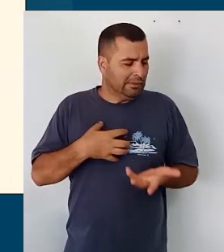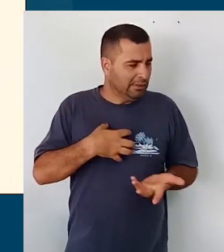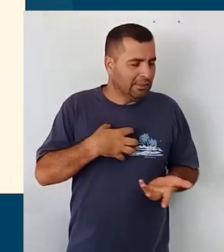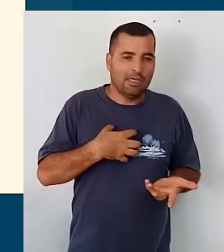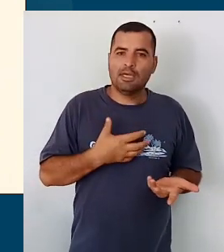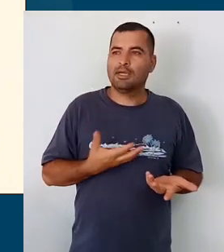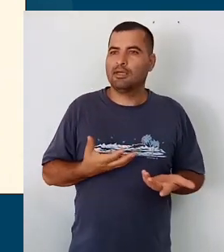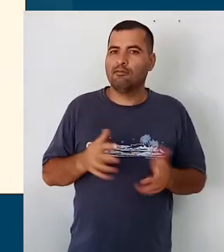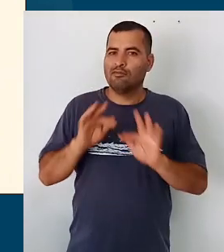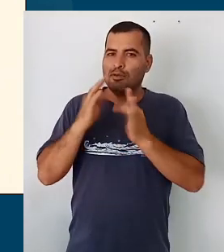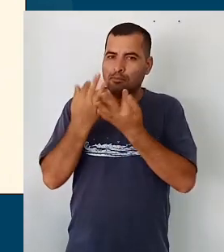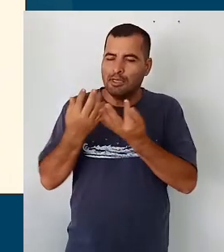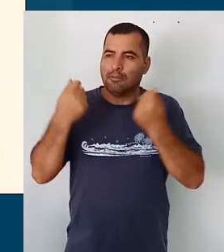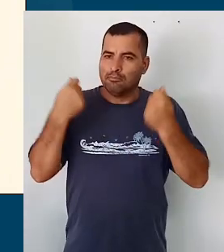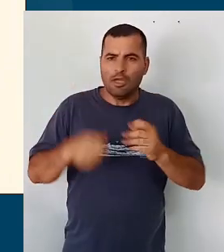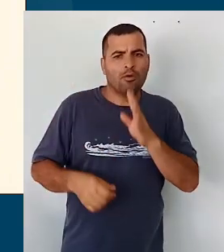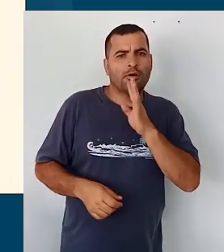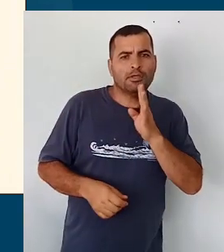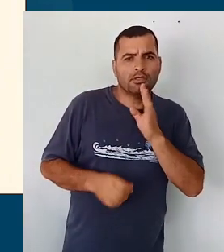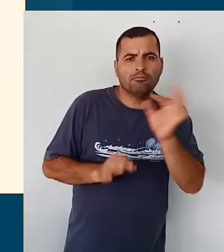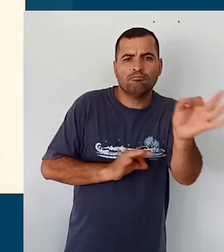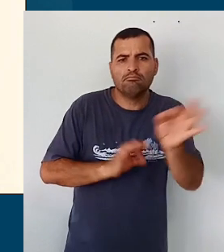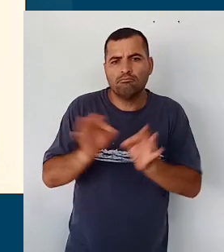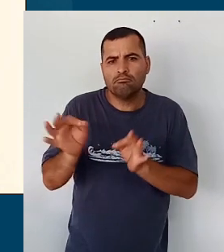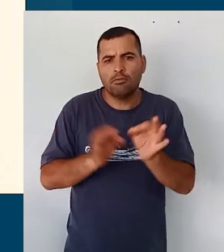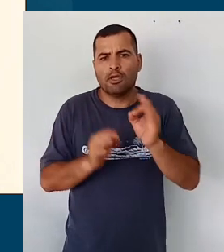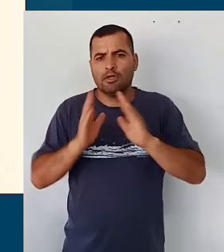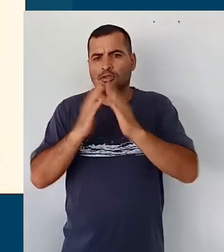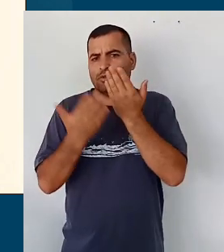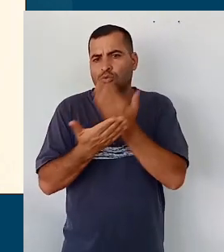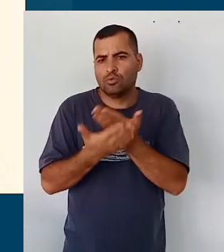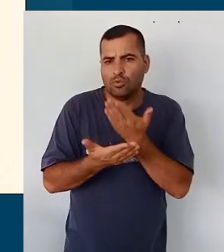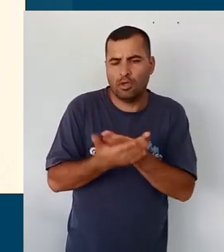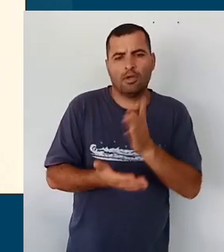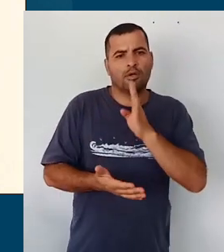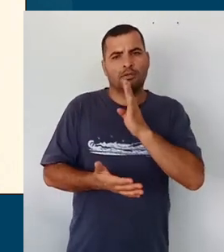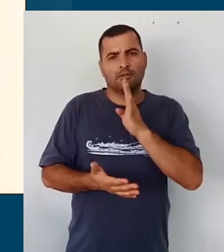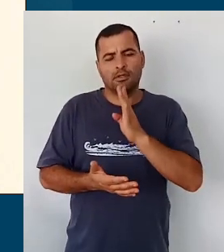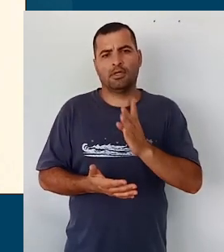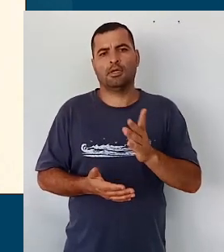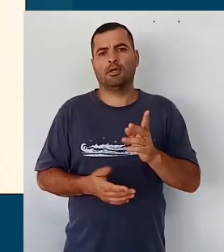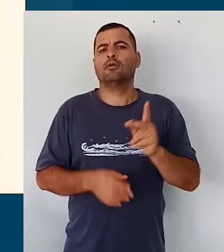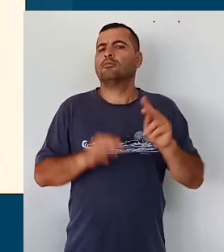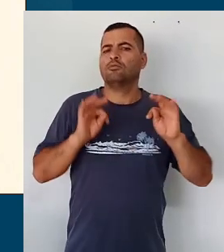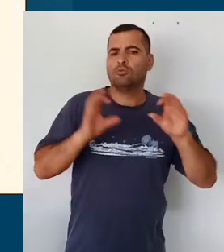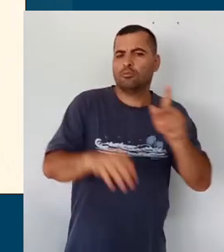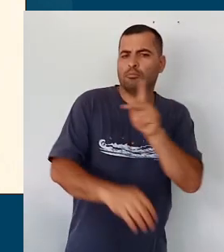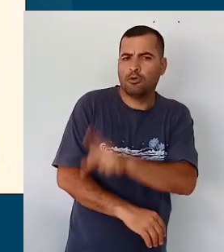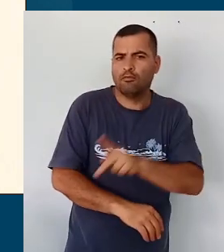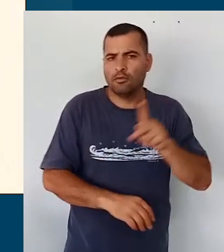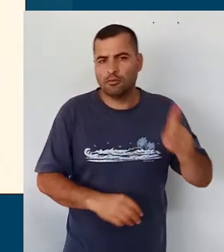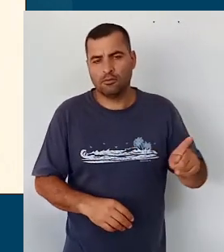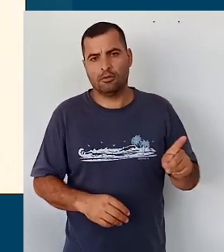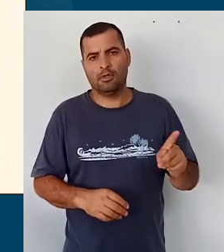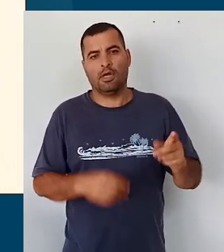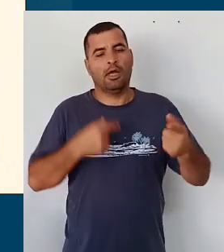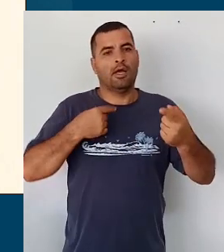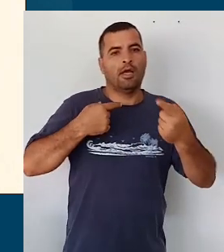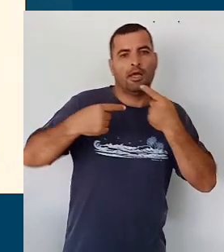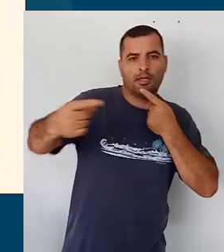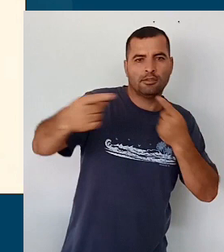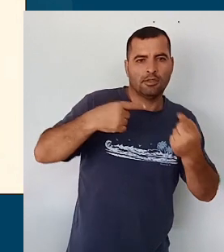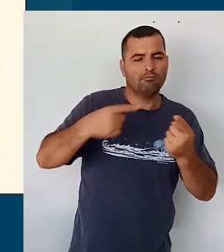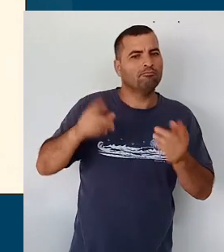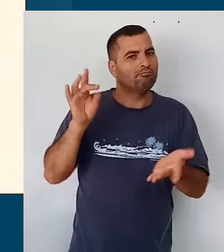as famílias para conhecerem a proposta da escola, conhecer a escola, os professores, para que essa relação